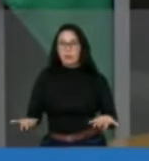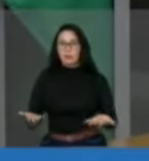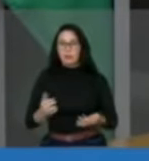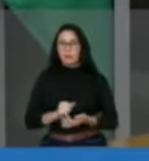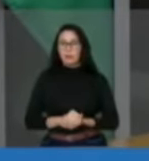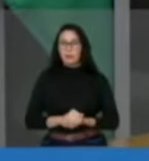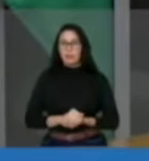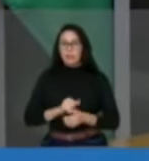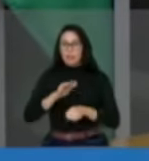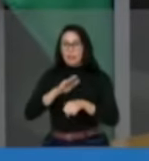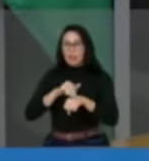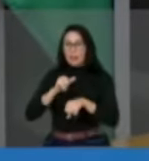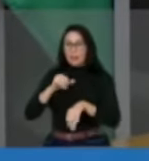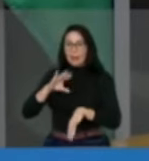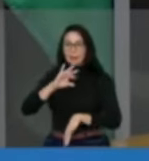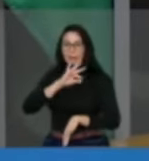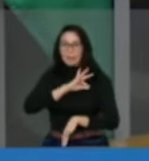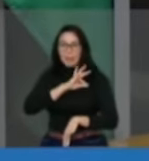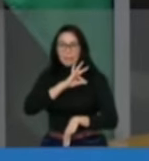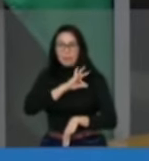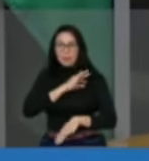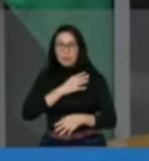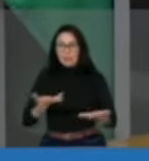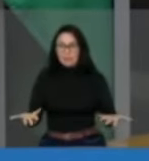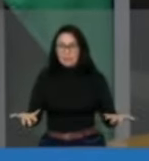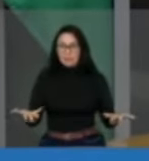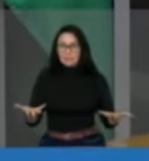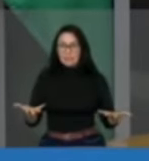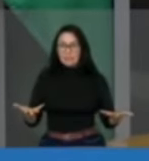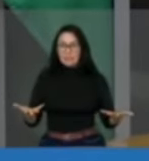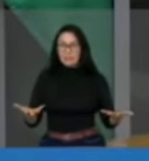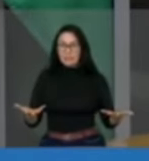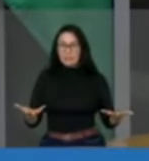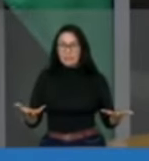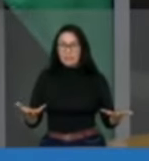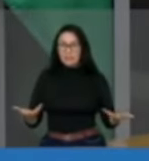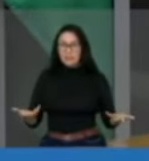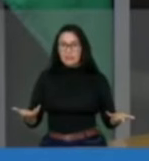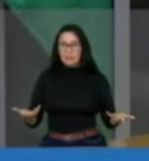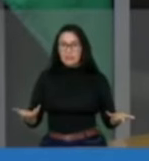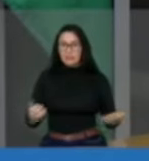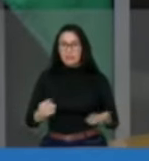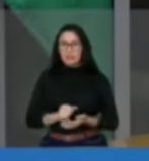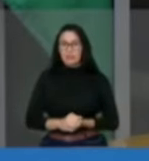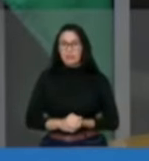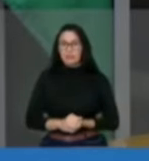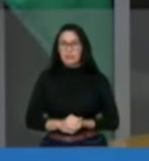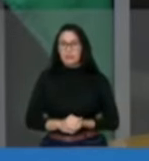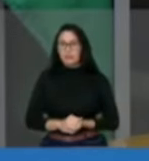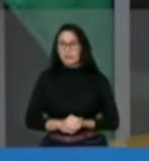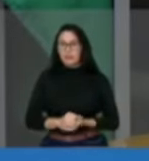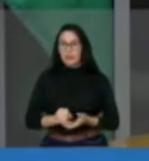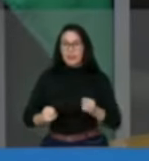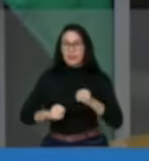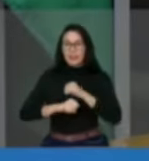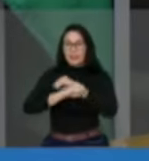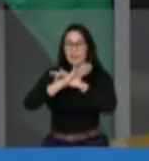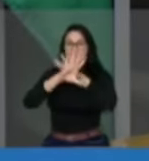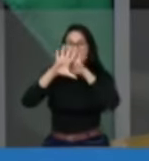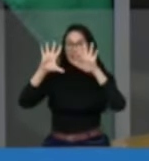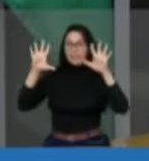intimado, de uma forma completamente equivocada, é verdade, a prestar esclarecimento sobre uma